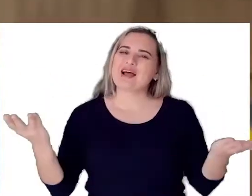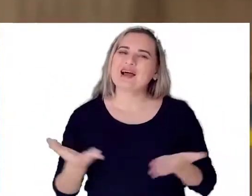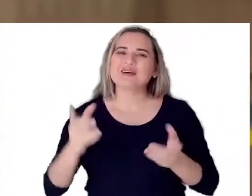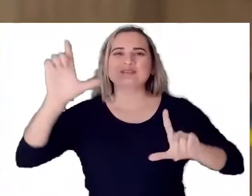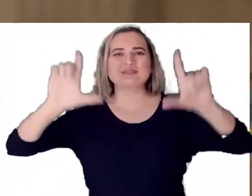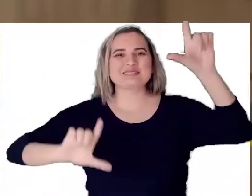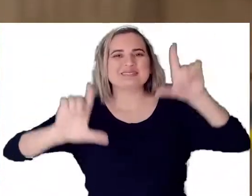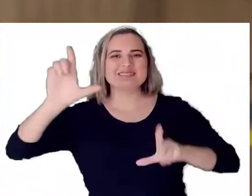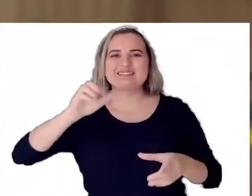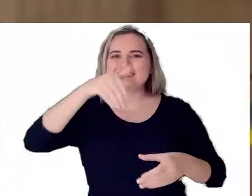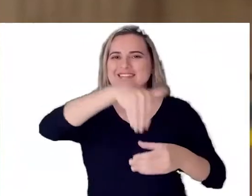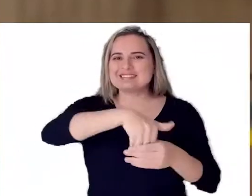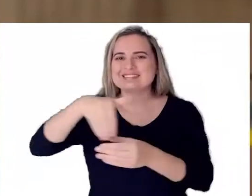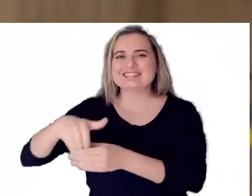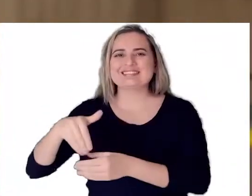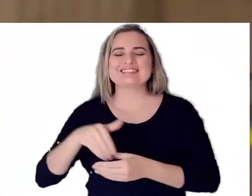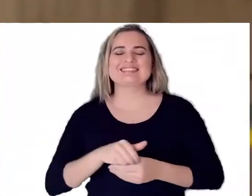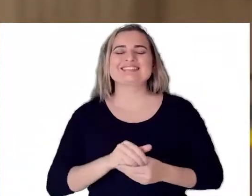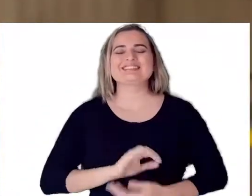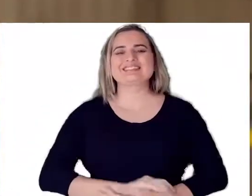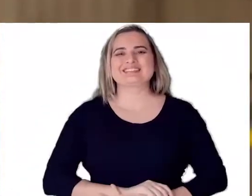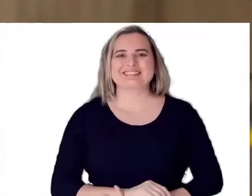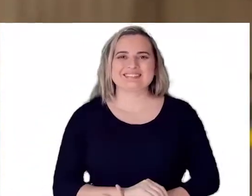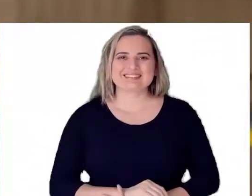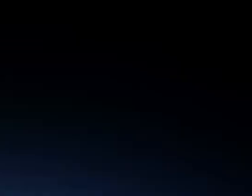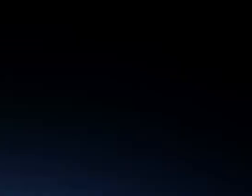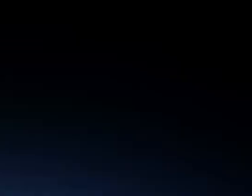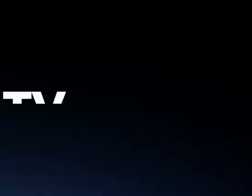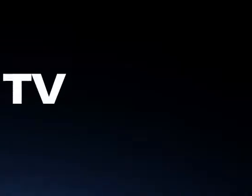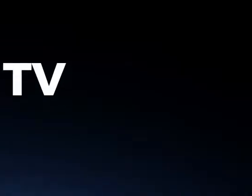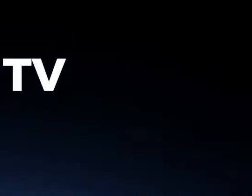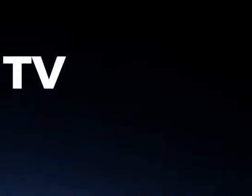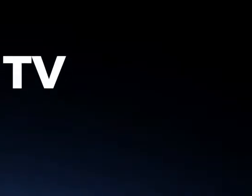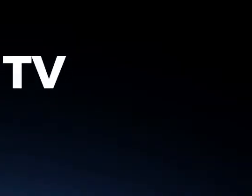confere a partir de agora. O Justiça Eleitoral na TV está no ar.